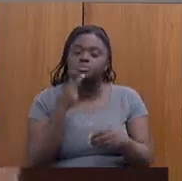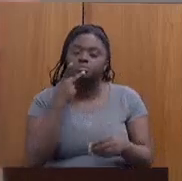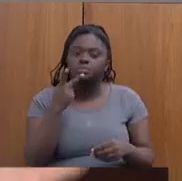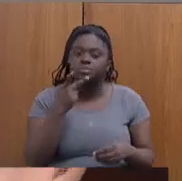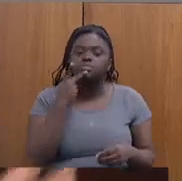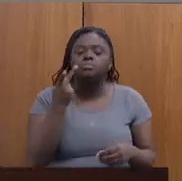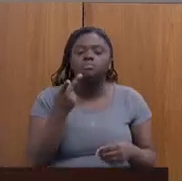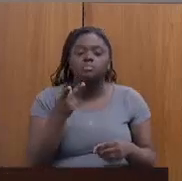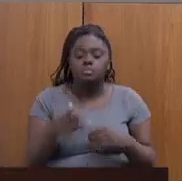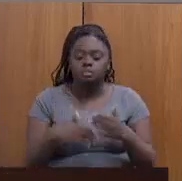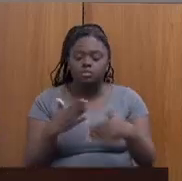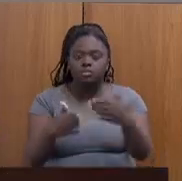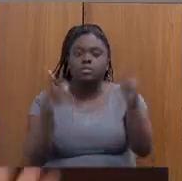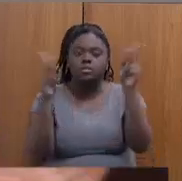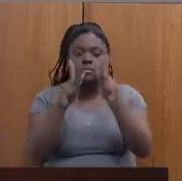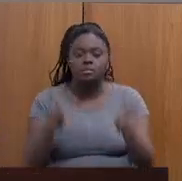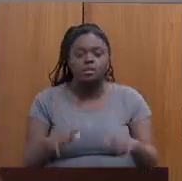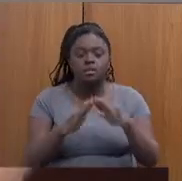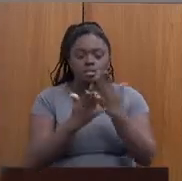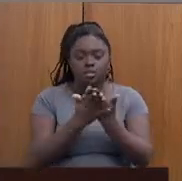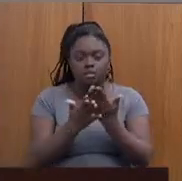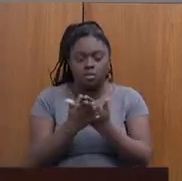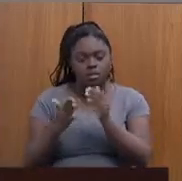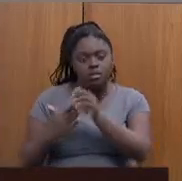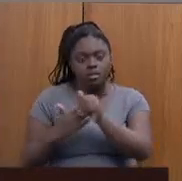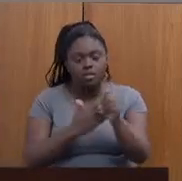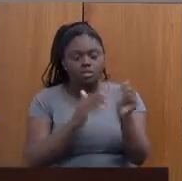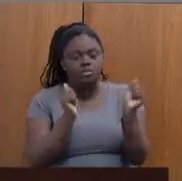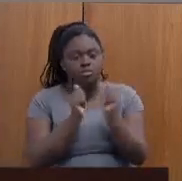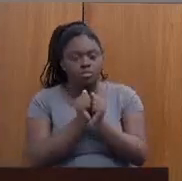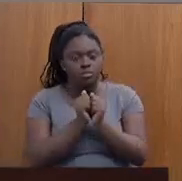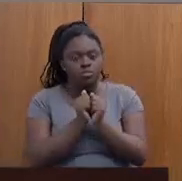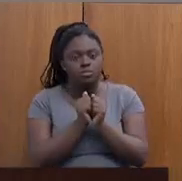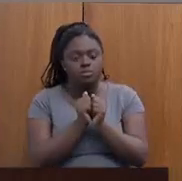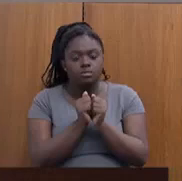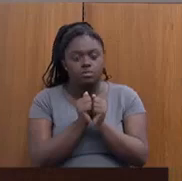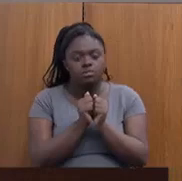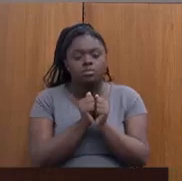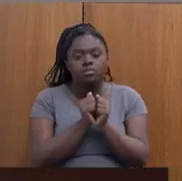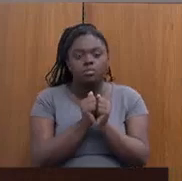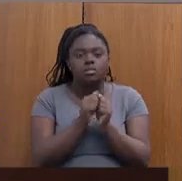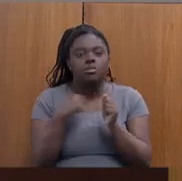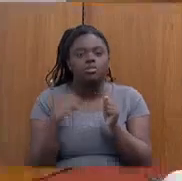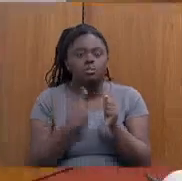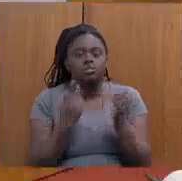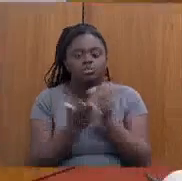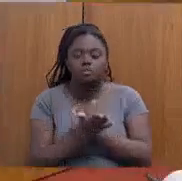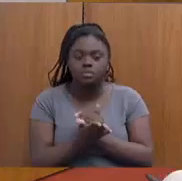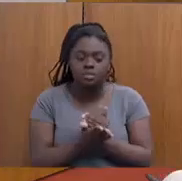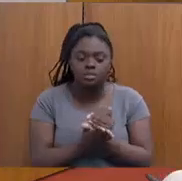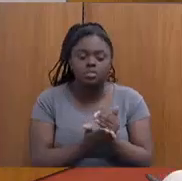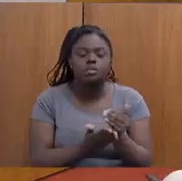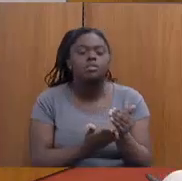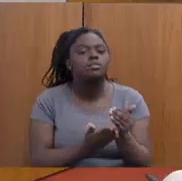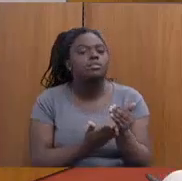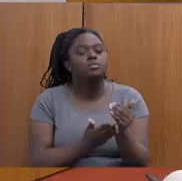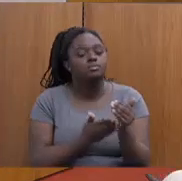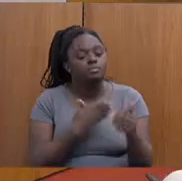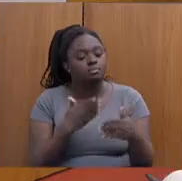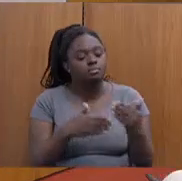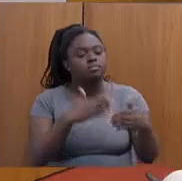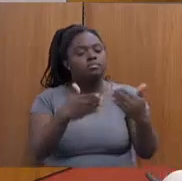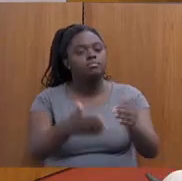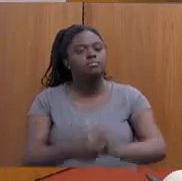paz nas escolas. E levar junto com... Não, nós estamos começando a conversar... Já estamos construindo... O quê?